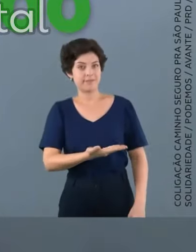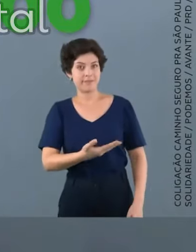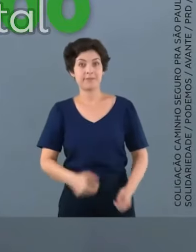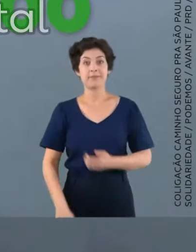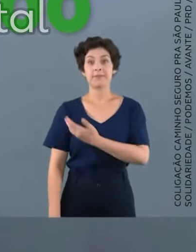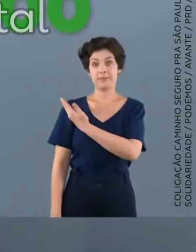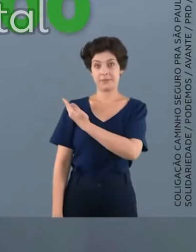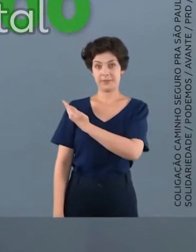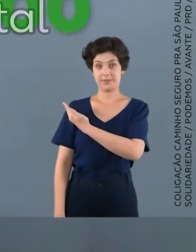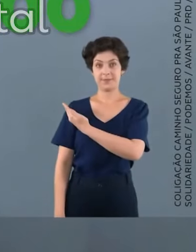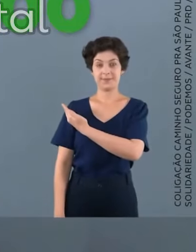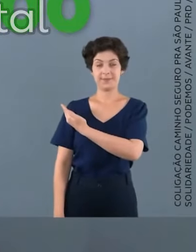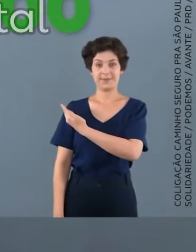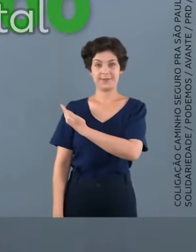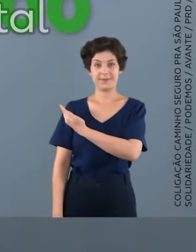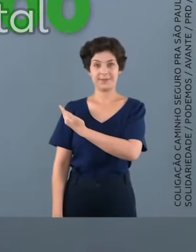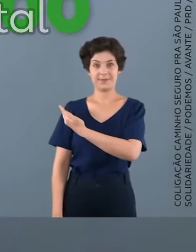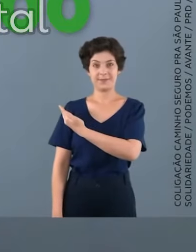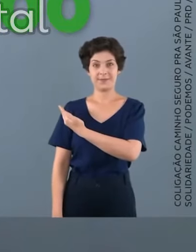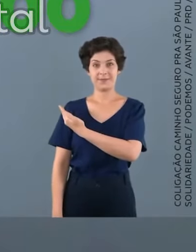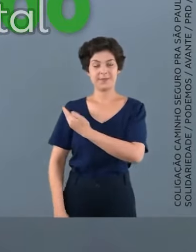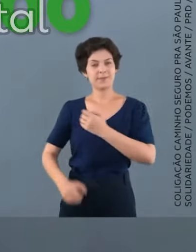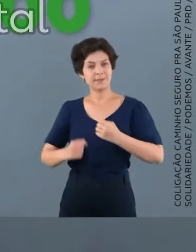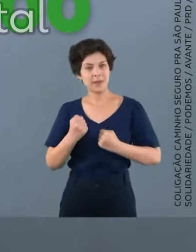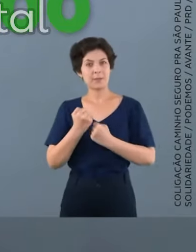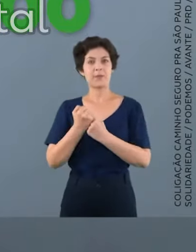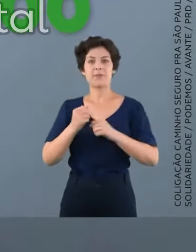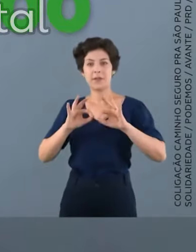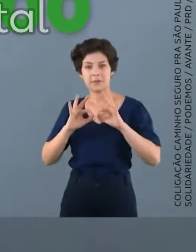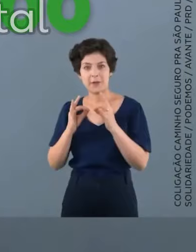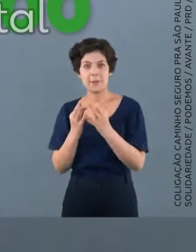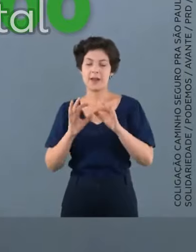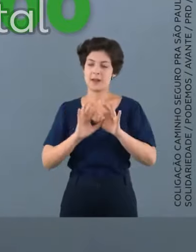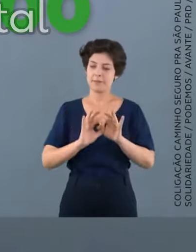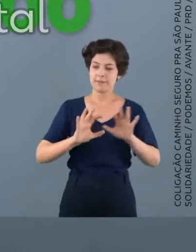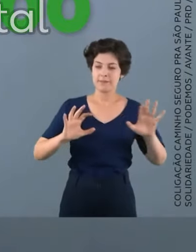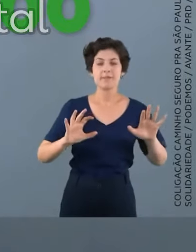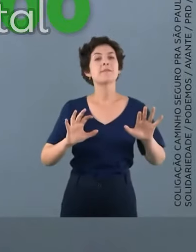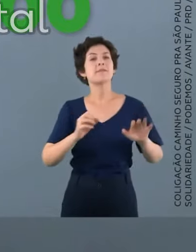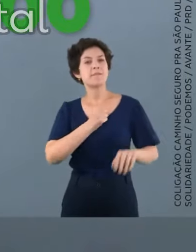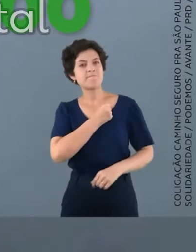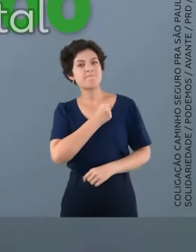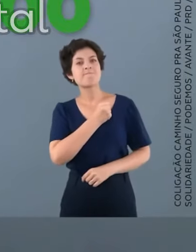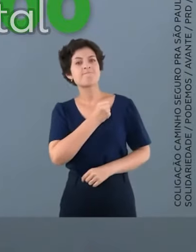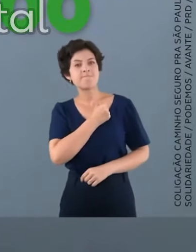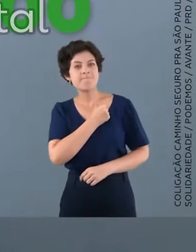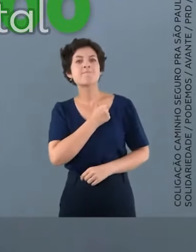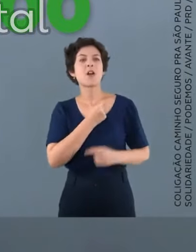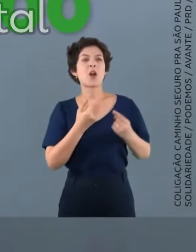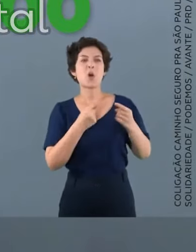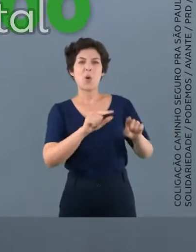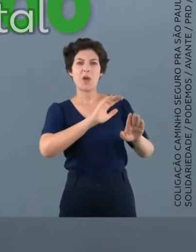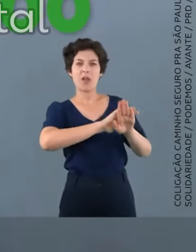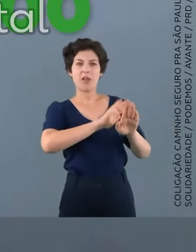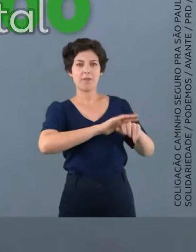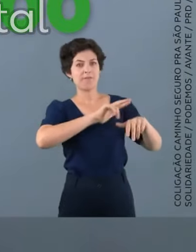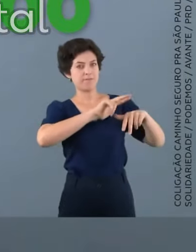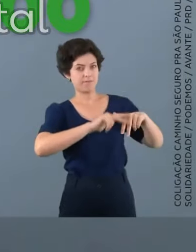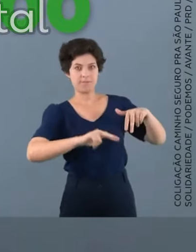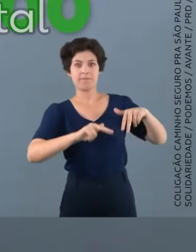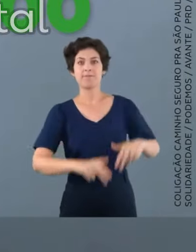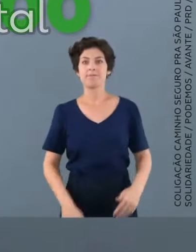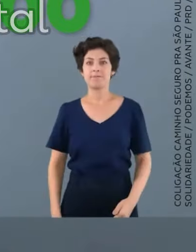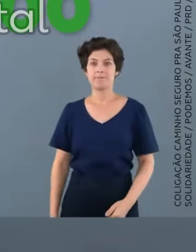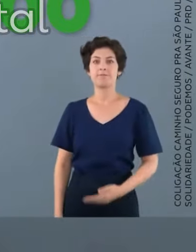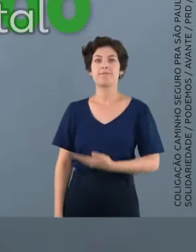Nascimento. O número dele é 22-200. Em favor da família, da liberdade, da pátria, contra a ideologia de